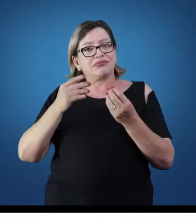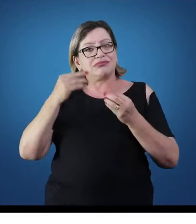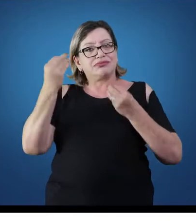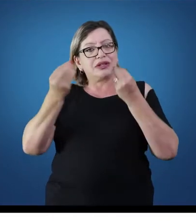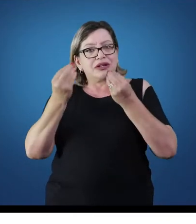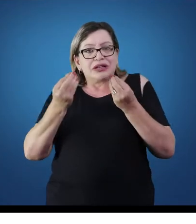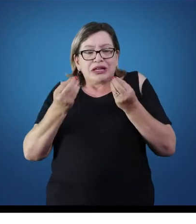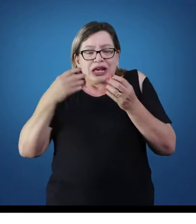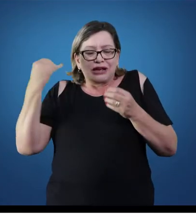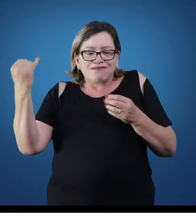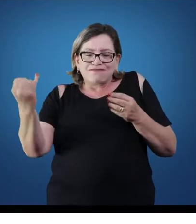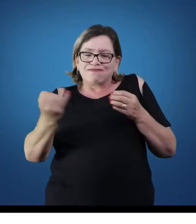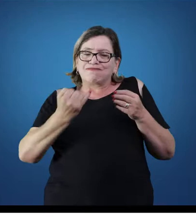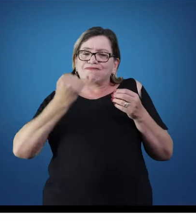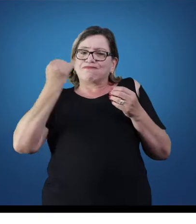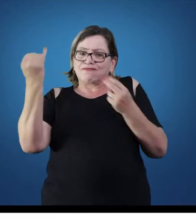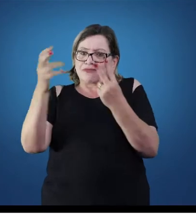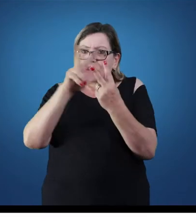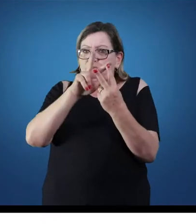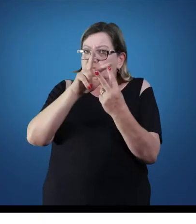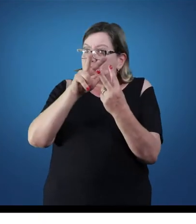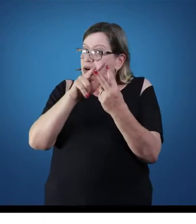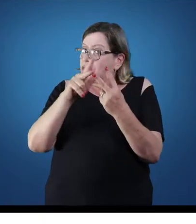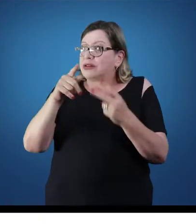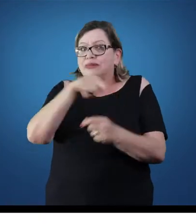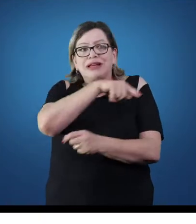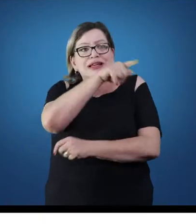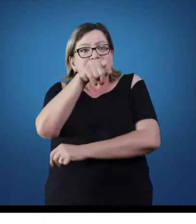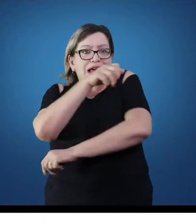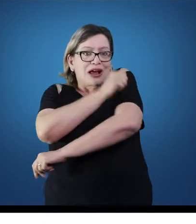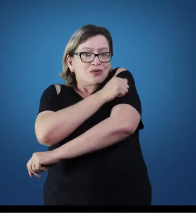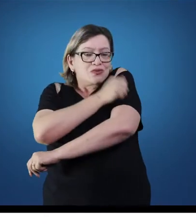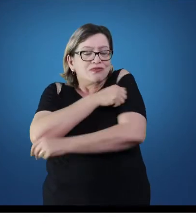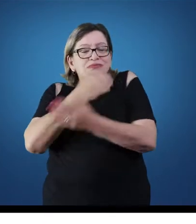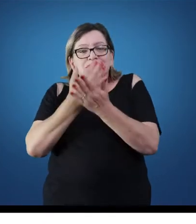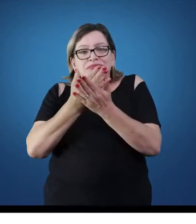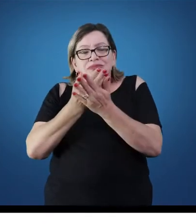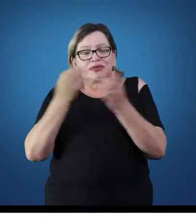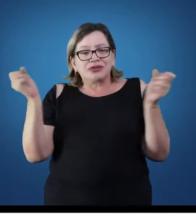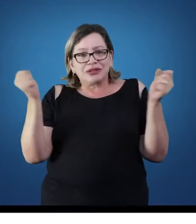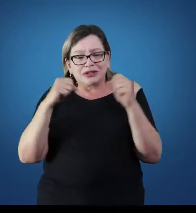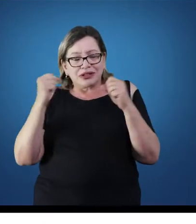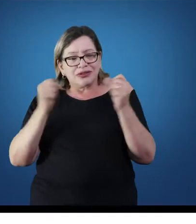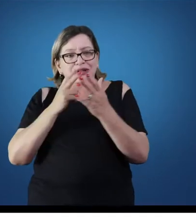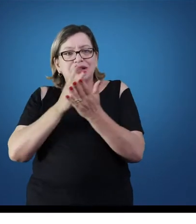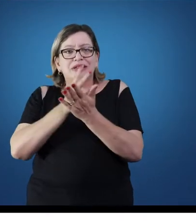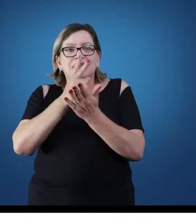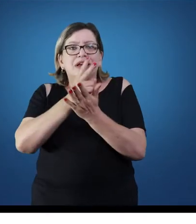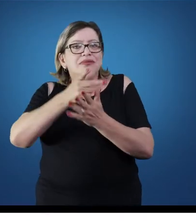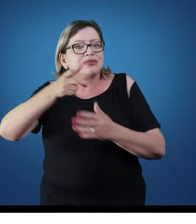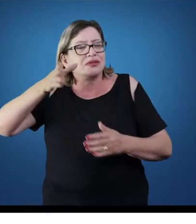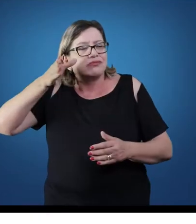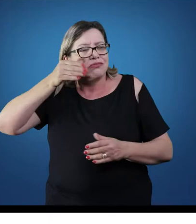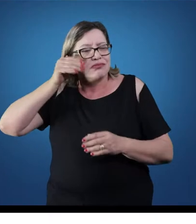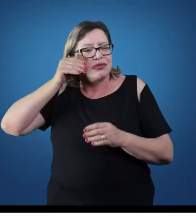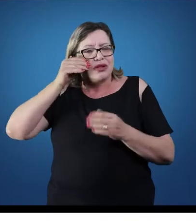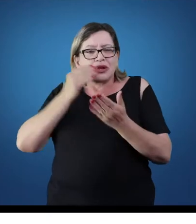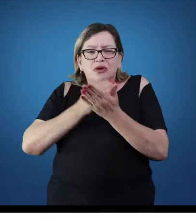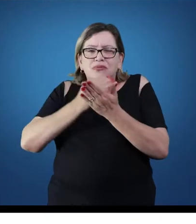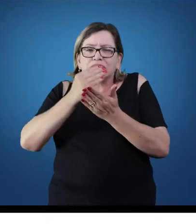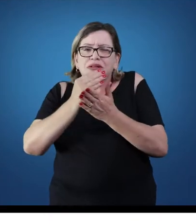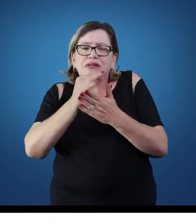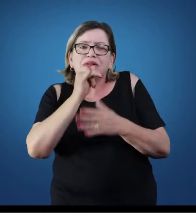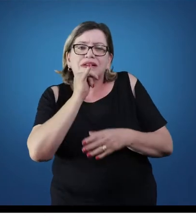é extremamente importante para aluno da educação física. Então desperta muita curiosidade, começando por articulações, um